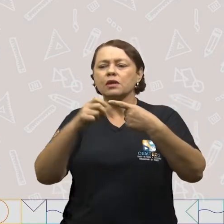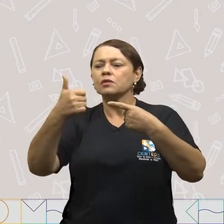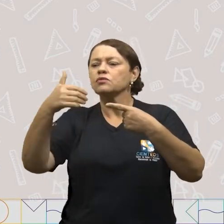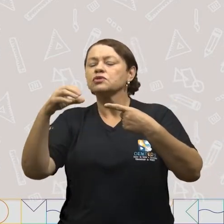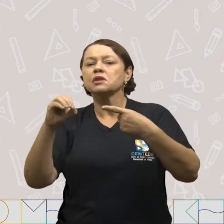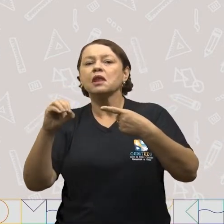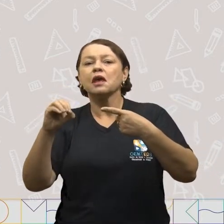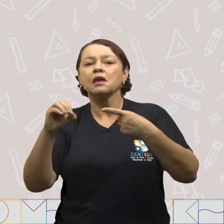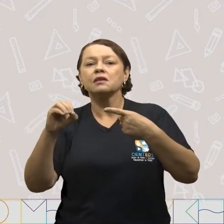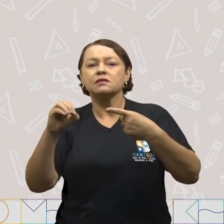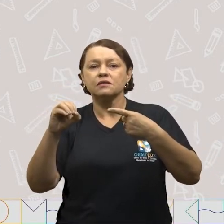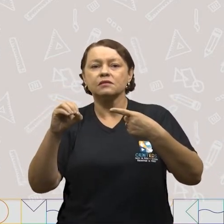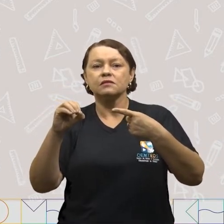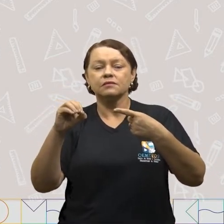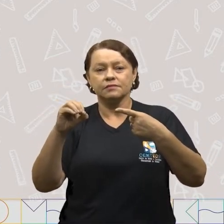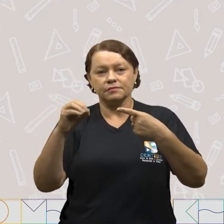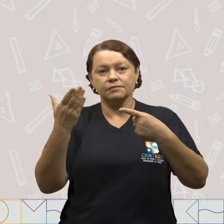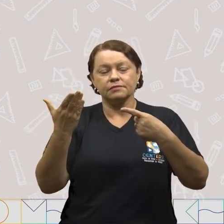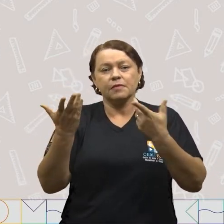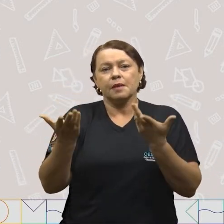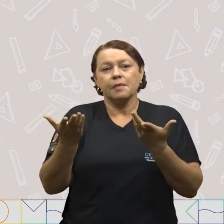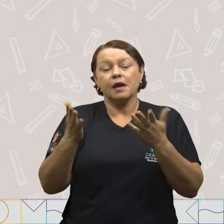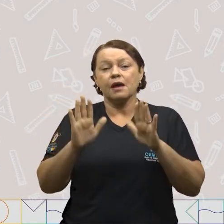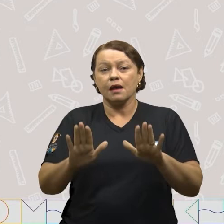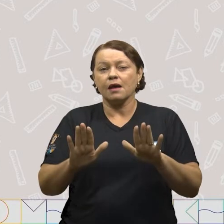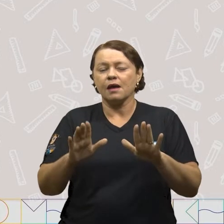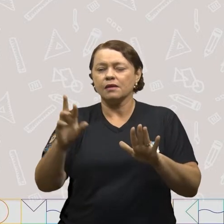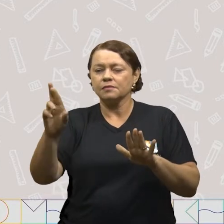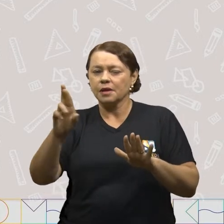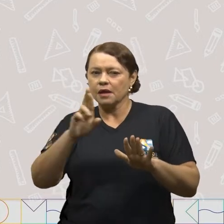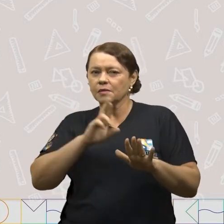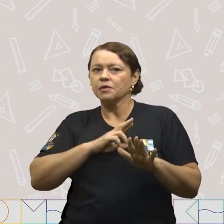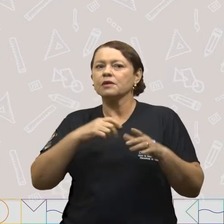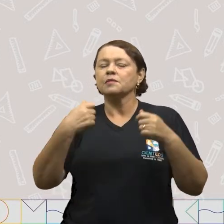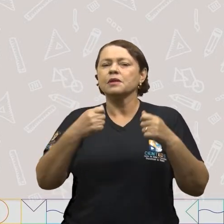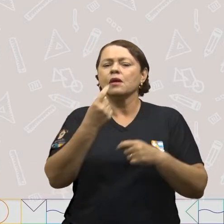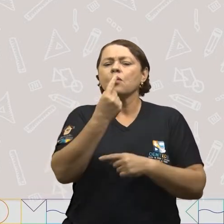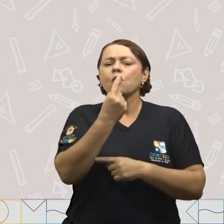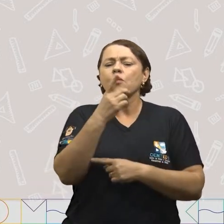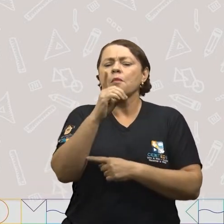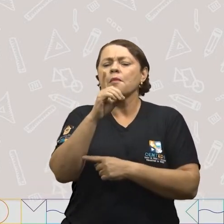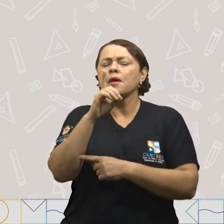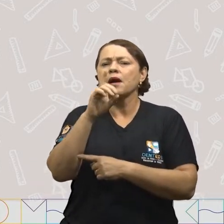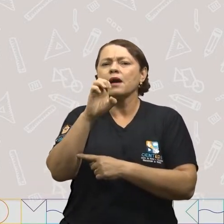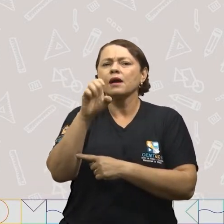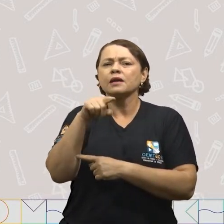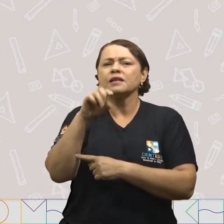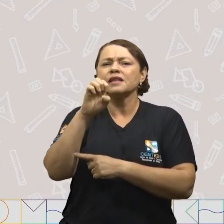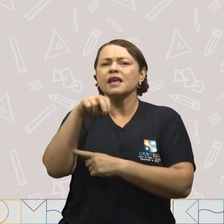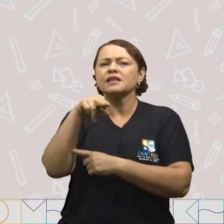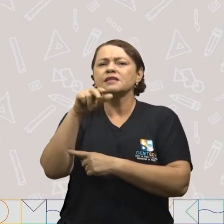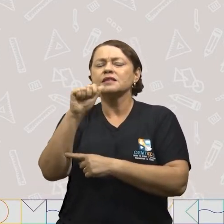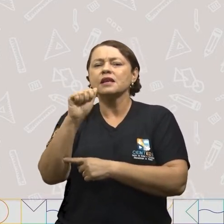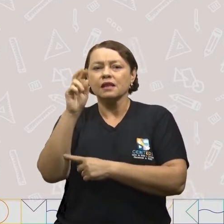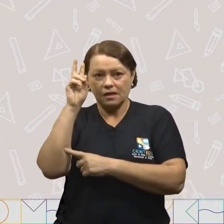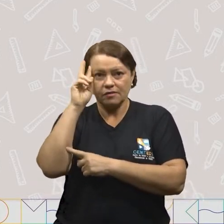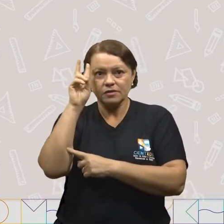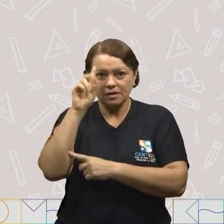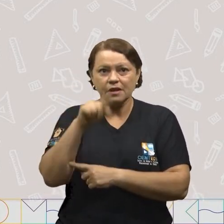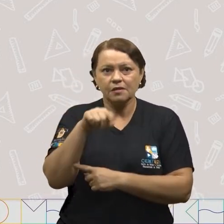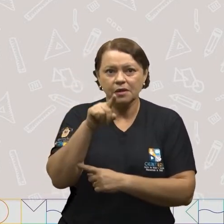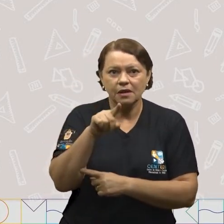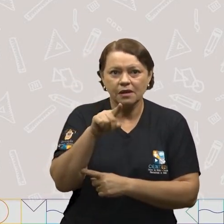dezena. Para respondermos, temos que saber quanto que vale uma dezena. Você lembra, né? Uma